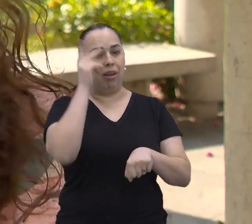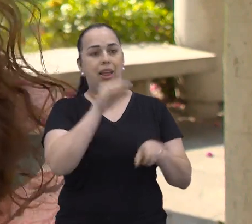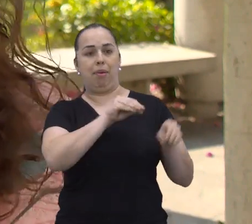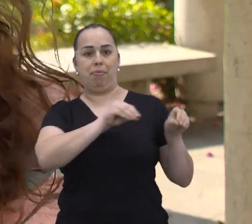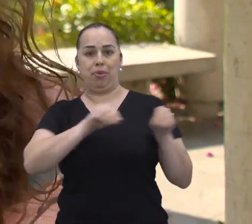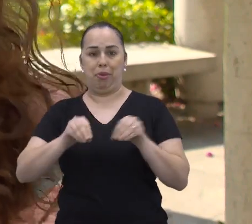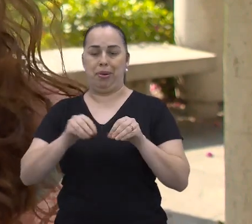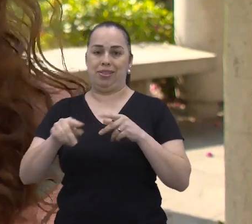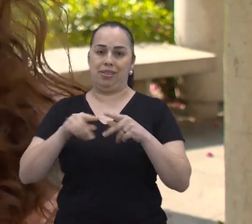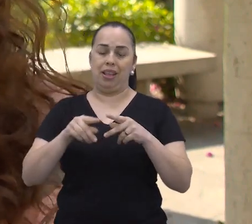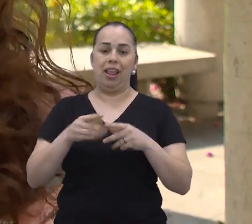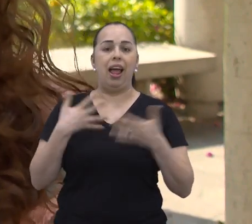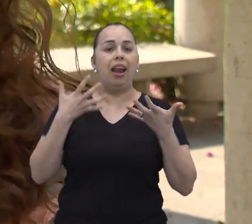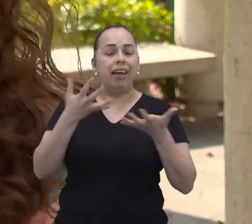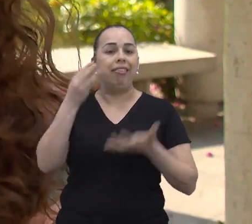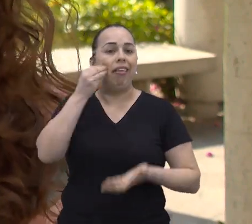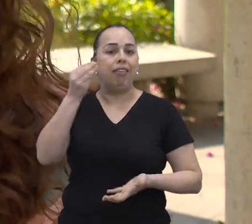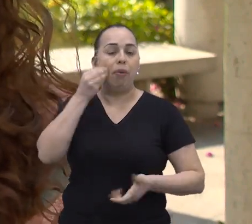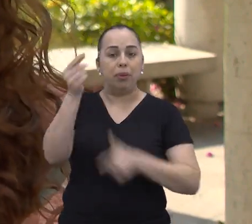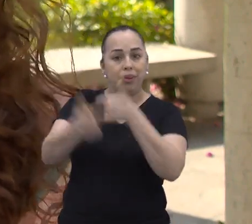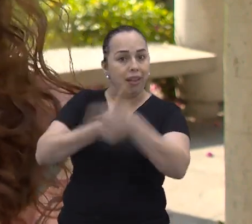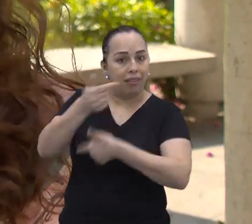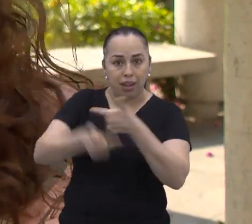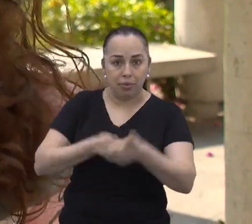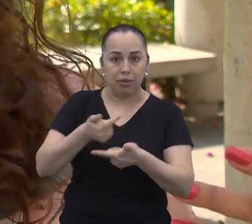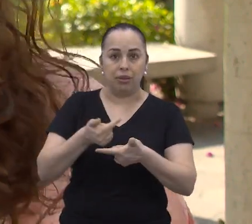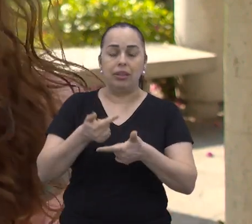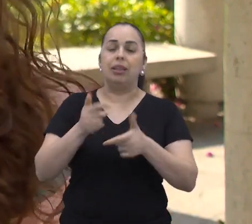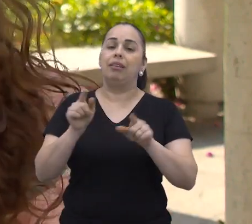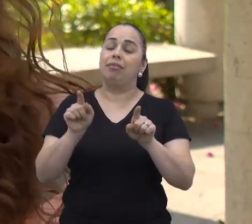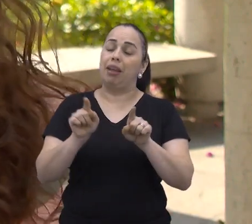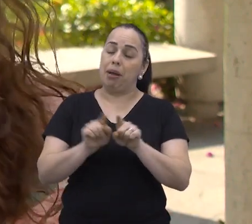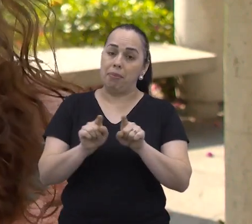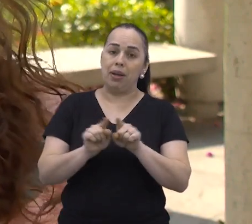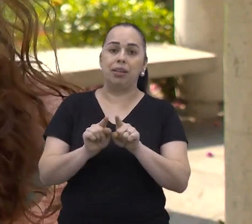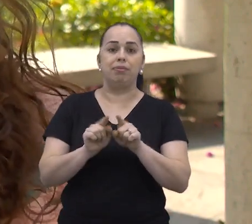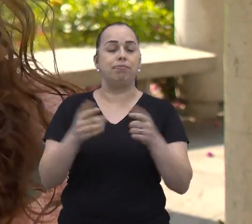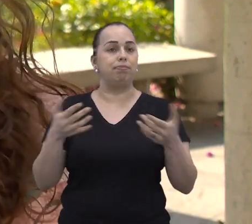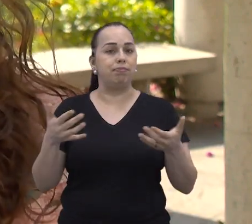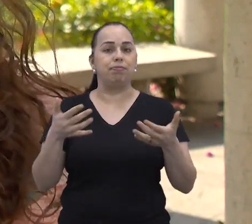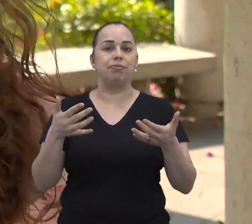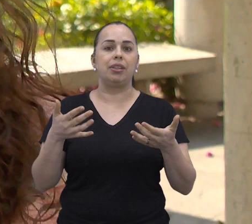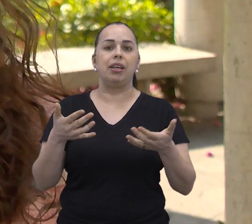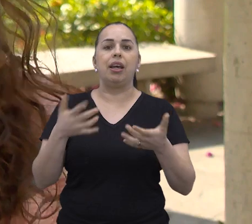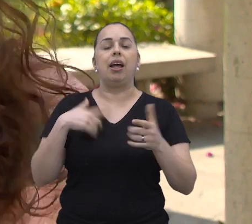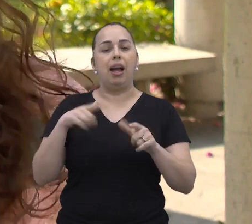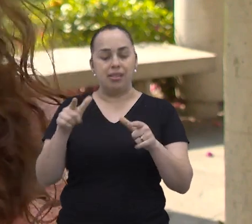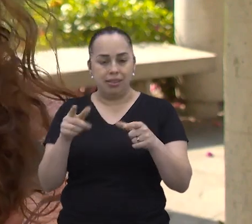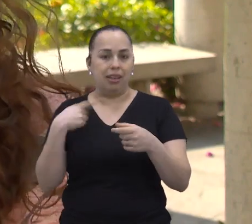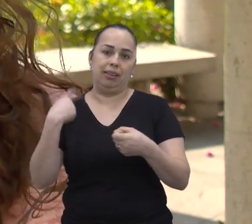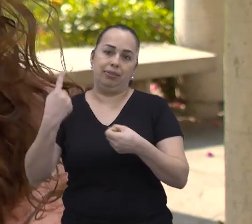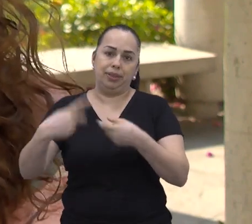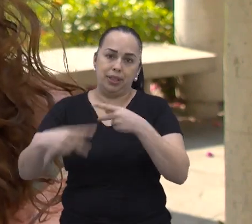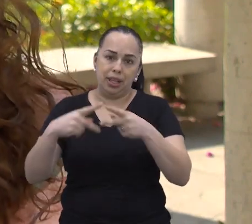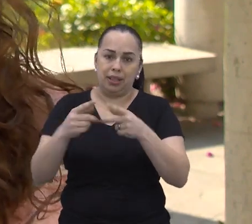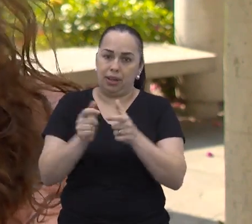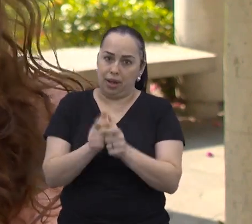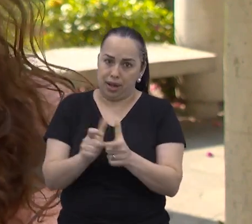elas vêm buscando essas oportunidades aqui na cidade. E a cidade também, de uma forma geral, ela cresceu.